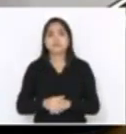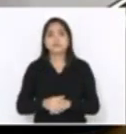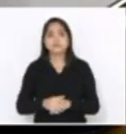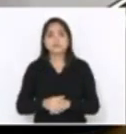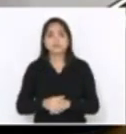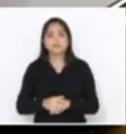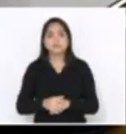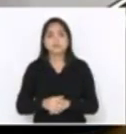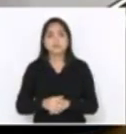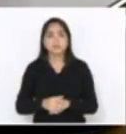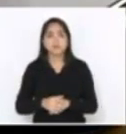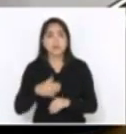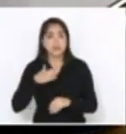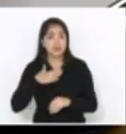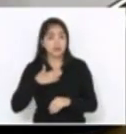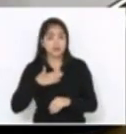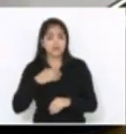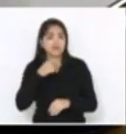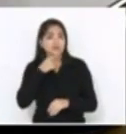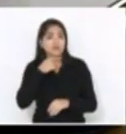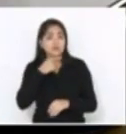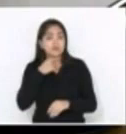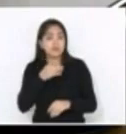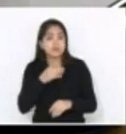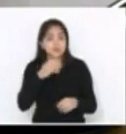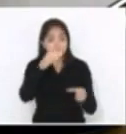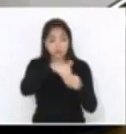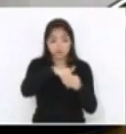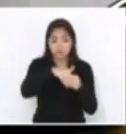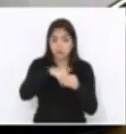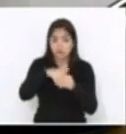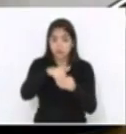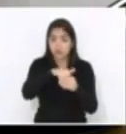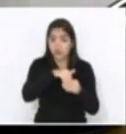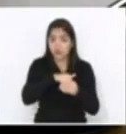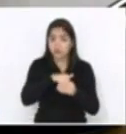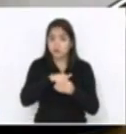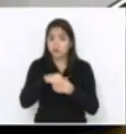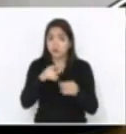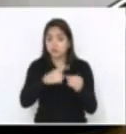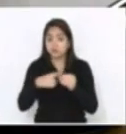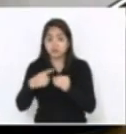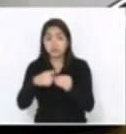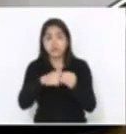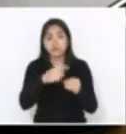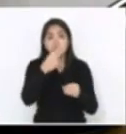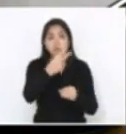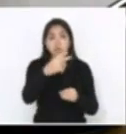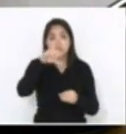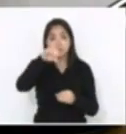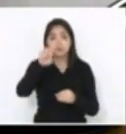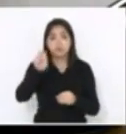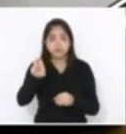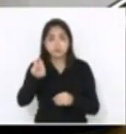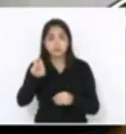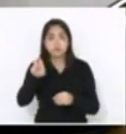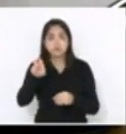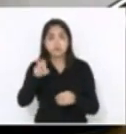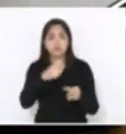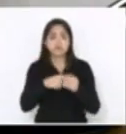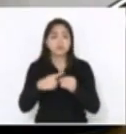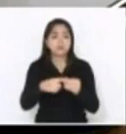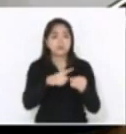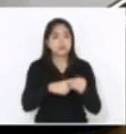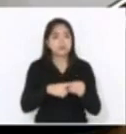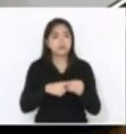Joinville, eu não tive esse privilégio. Só que eu tive voto em 278 municípios do Estado de Santa Catarina. E, certamente,